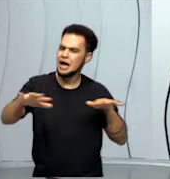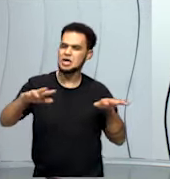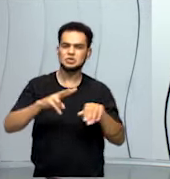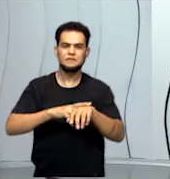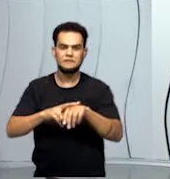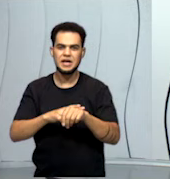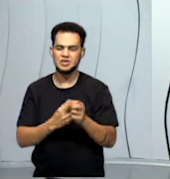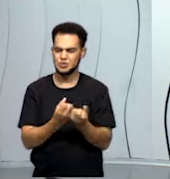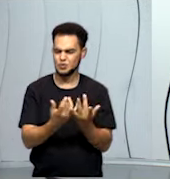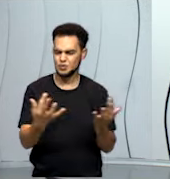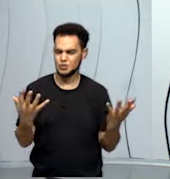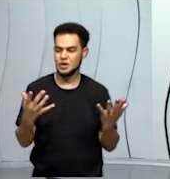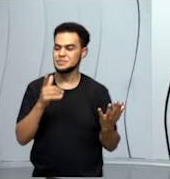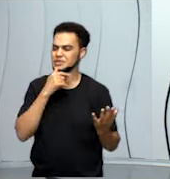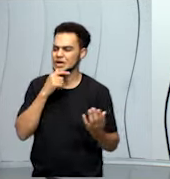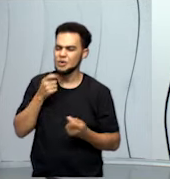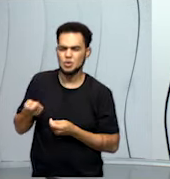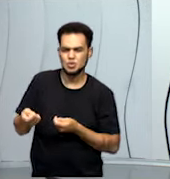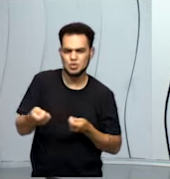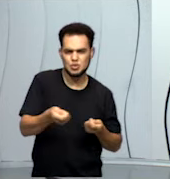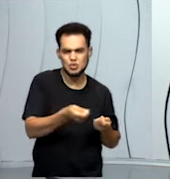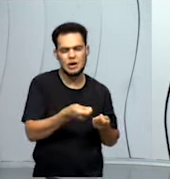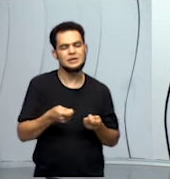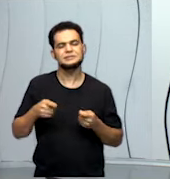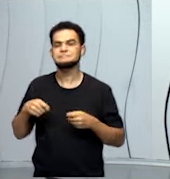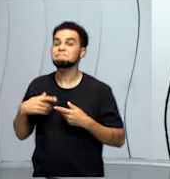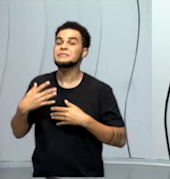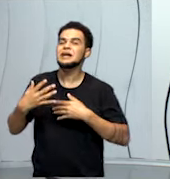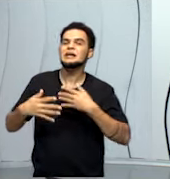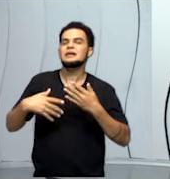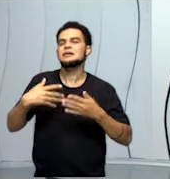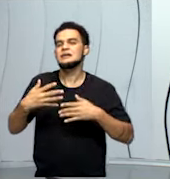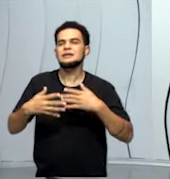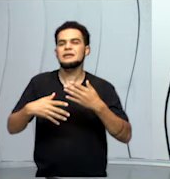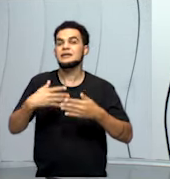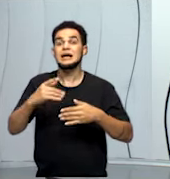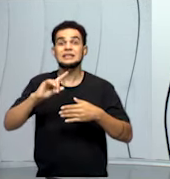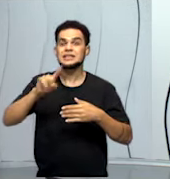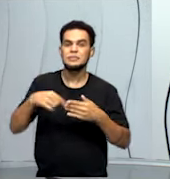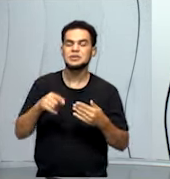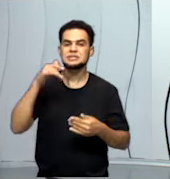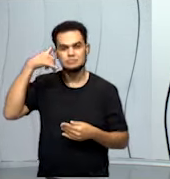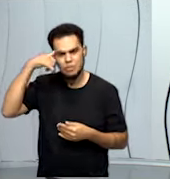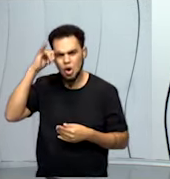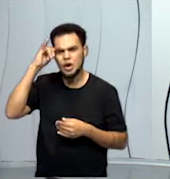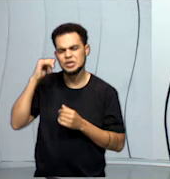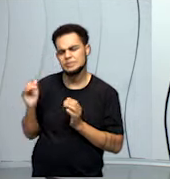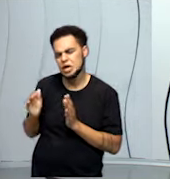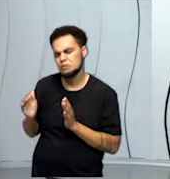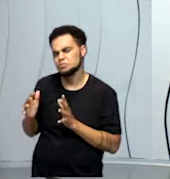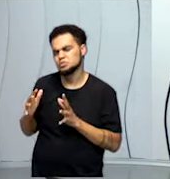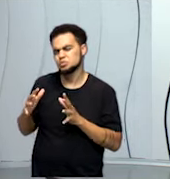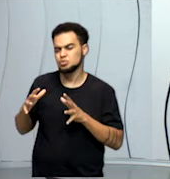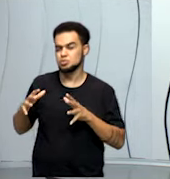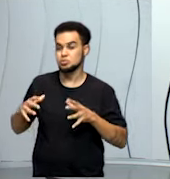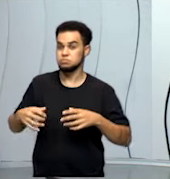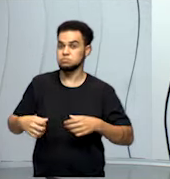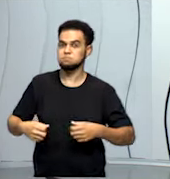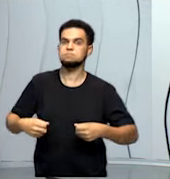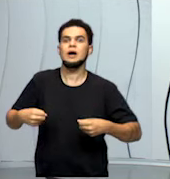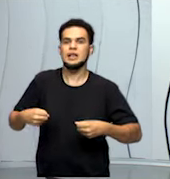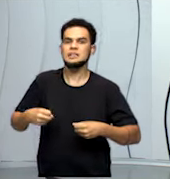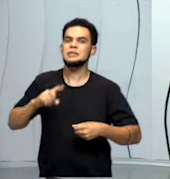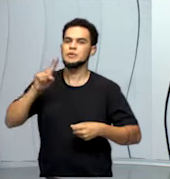também precisa de água para crescer. depois desse animal adulto, ele